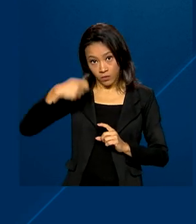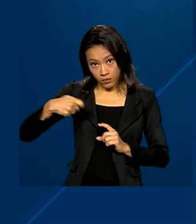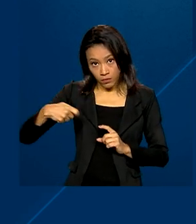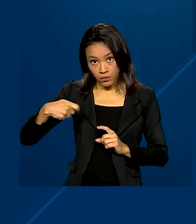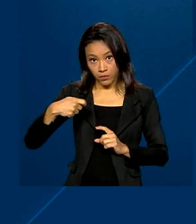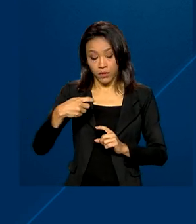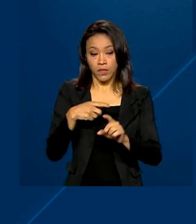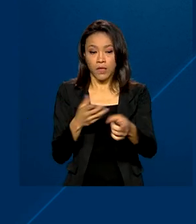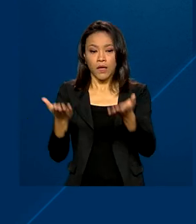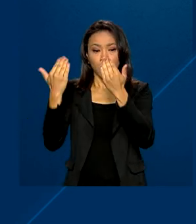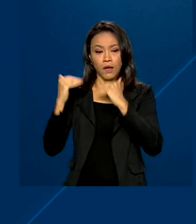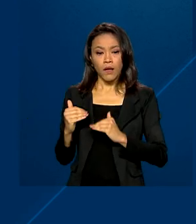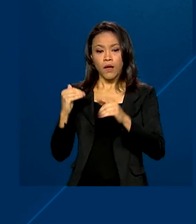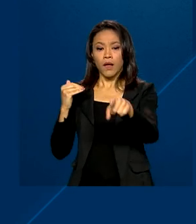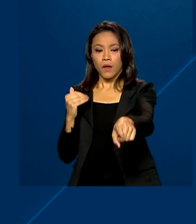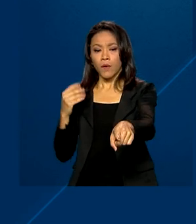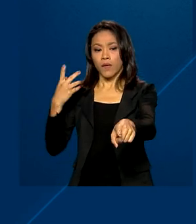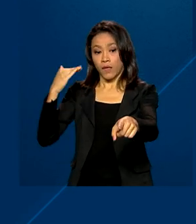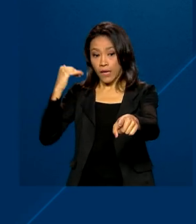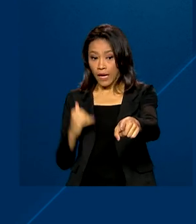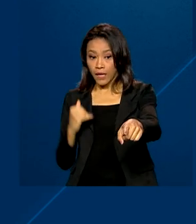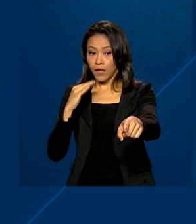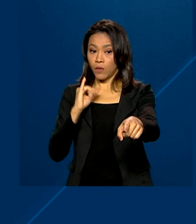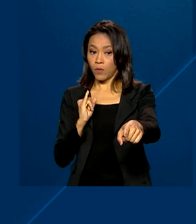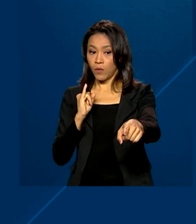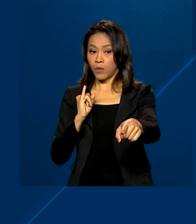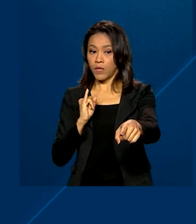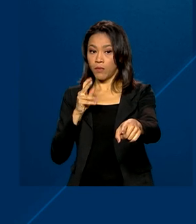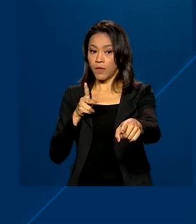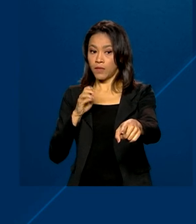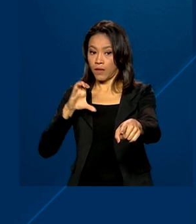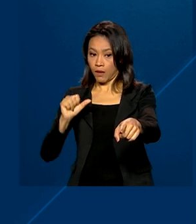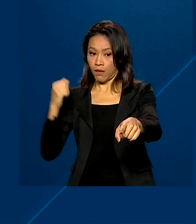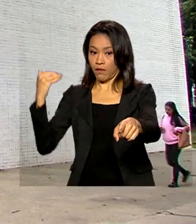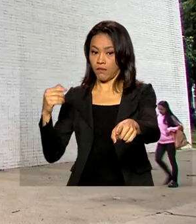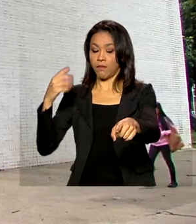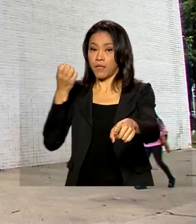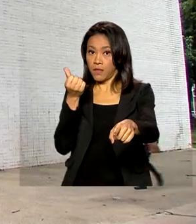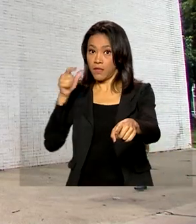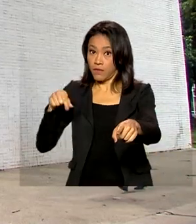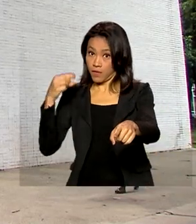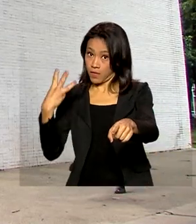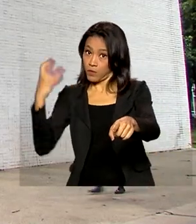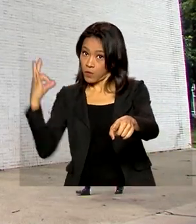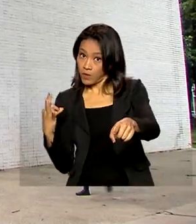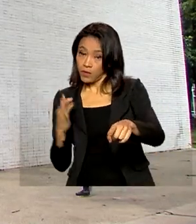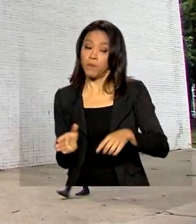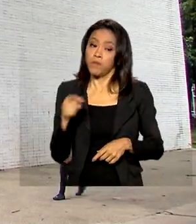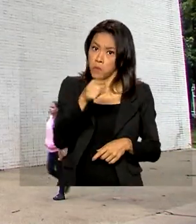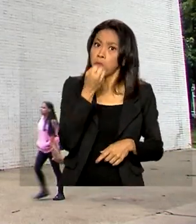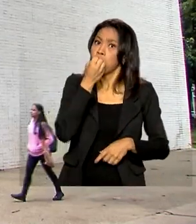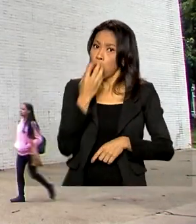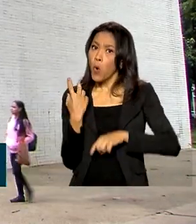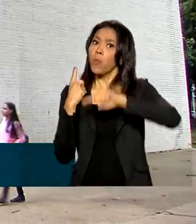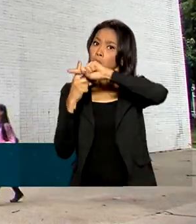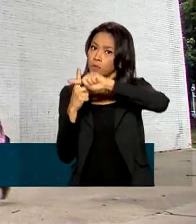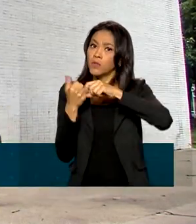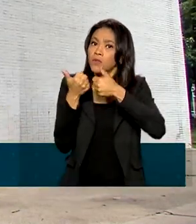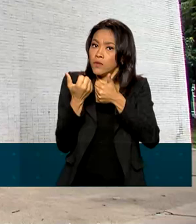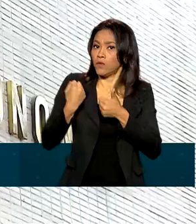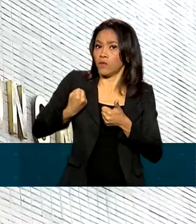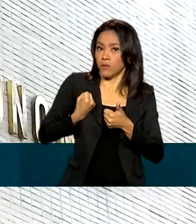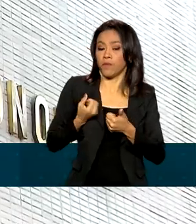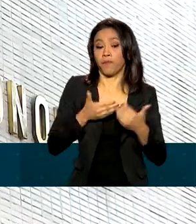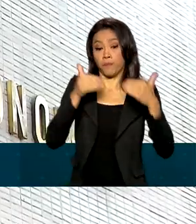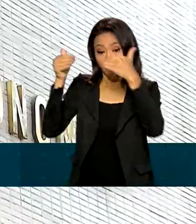caiu de 7,2% para 6,3%. Apesar dos números positivos, o Ministério